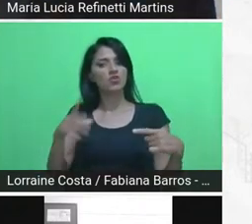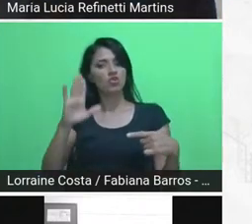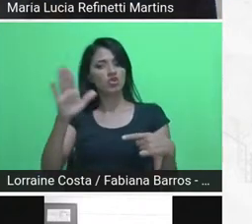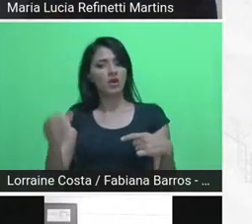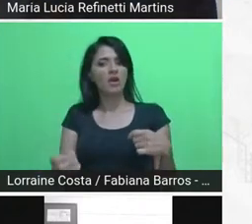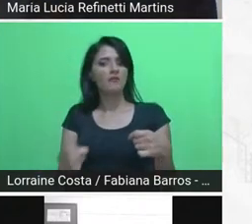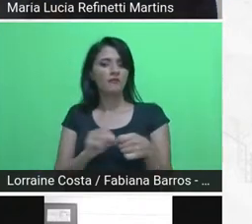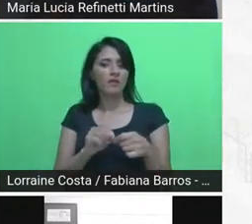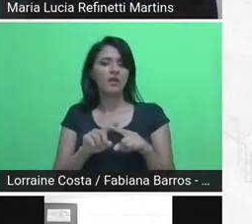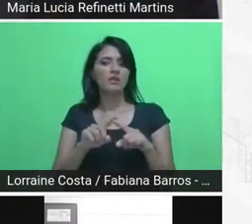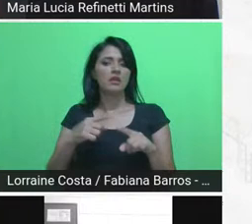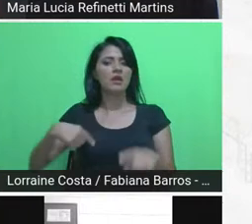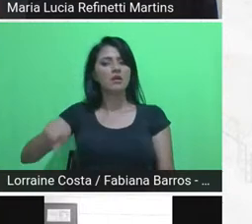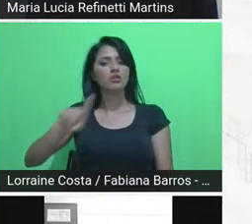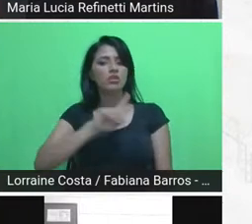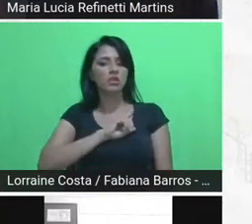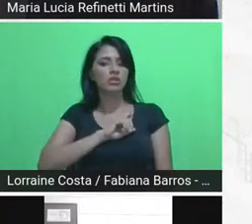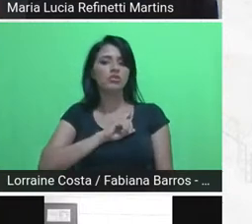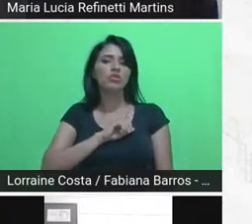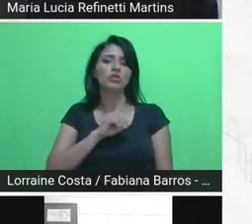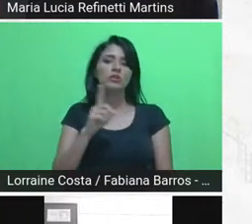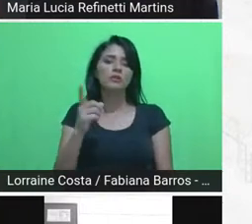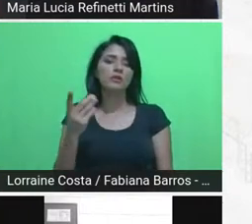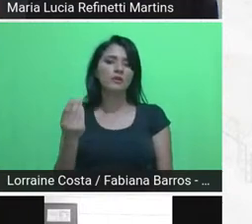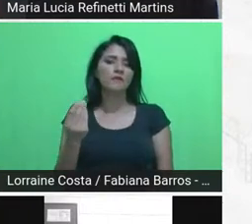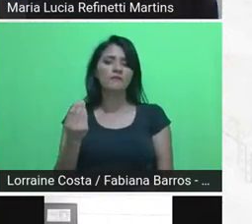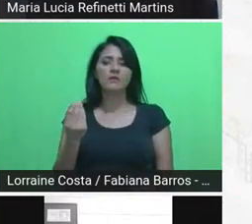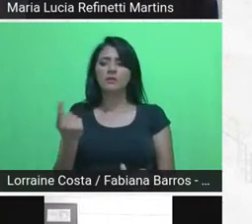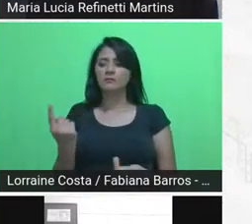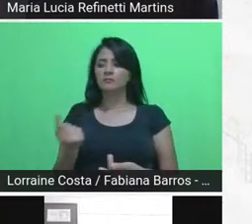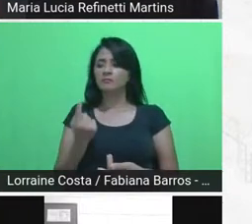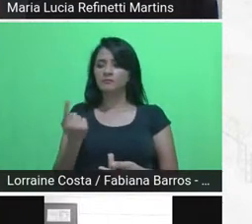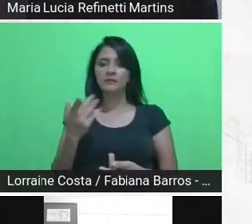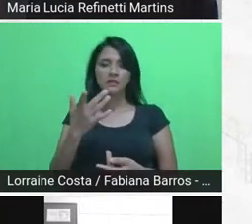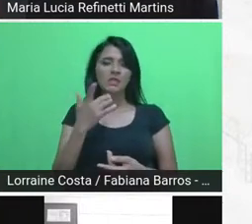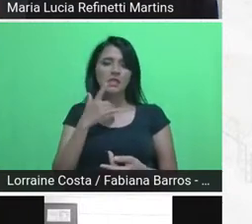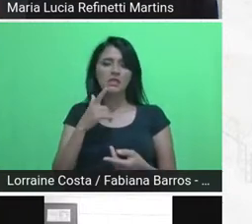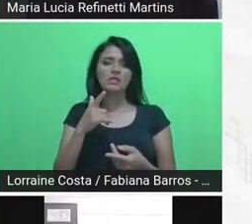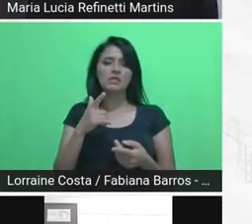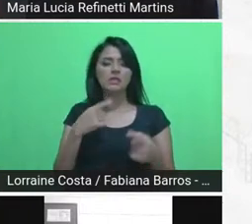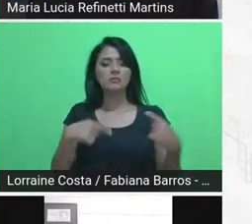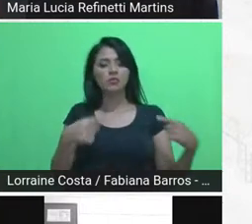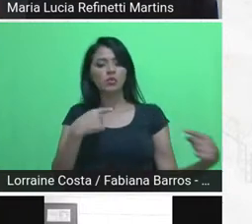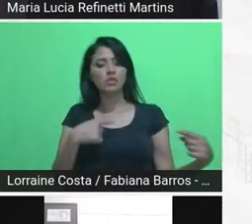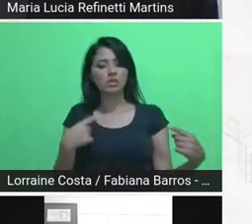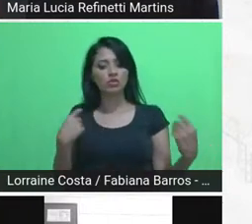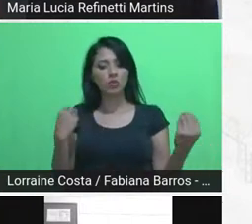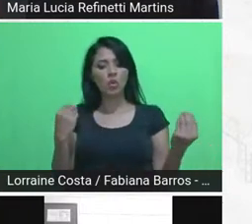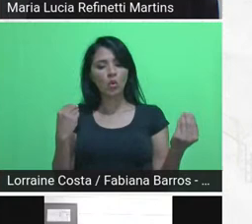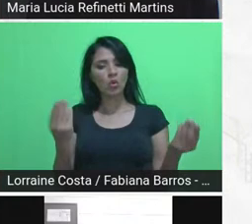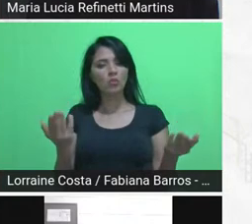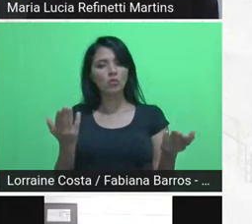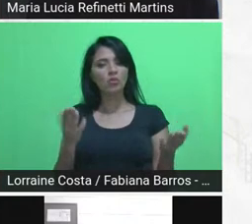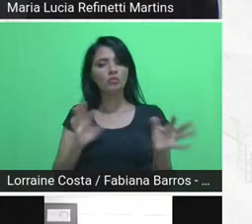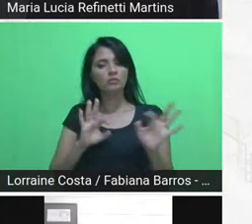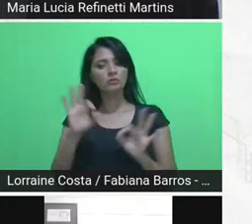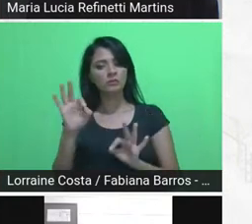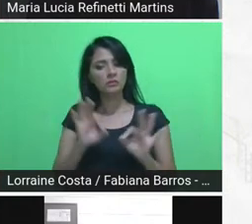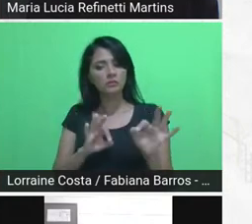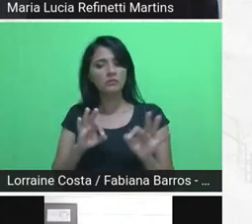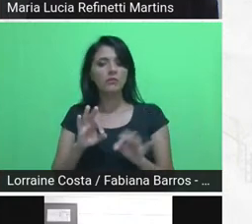fica muito a pé nesse quadro político de como gerir essa